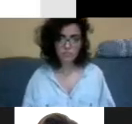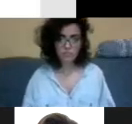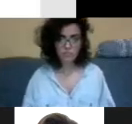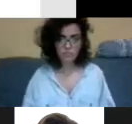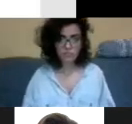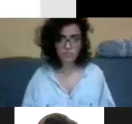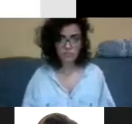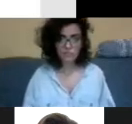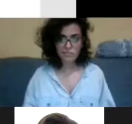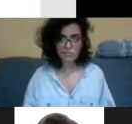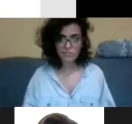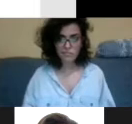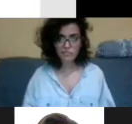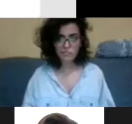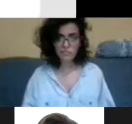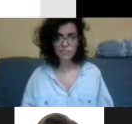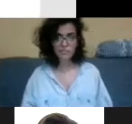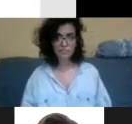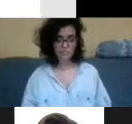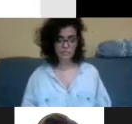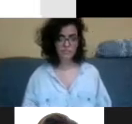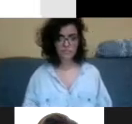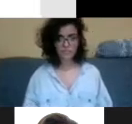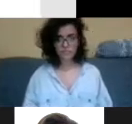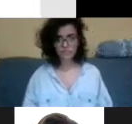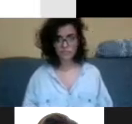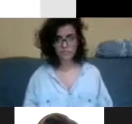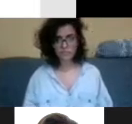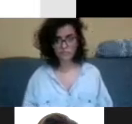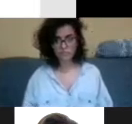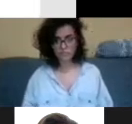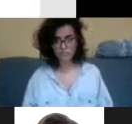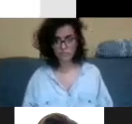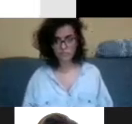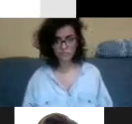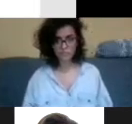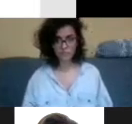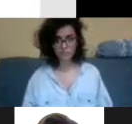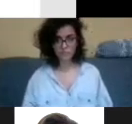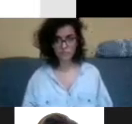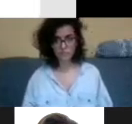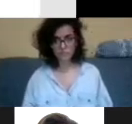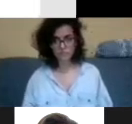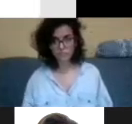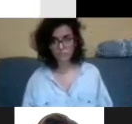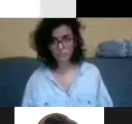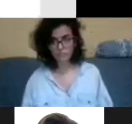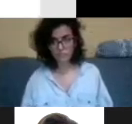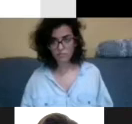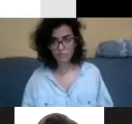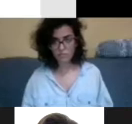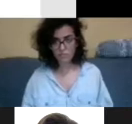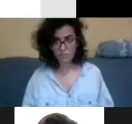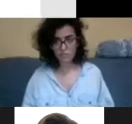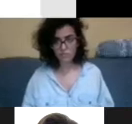é que entra a grande diferença entre plain language e easy read. No plain language,